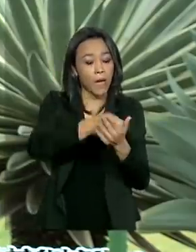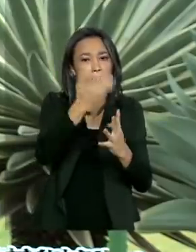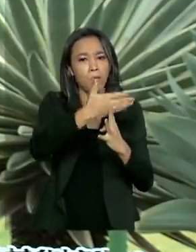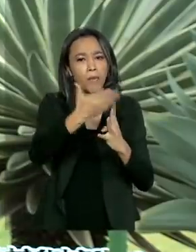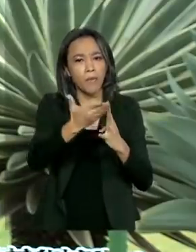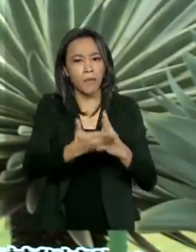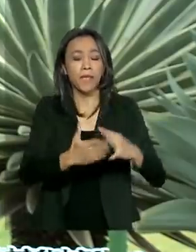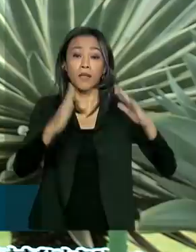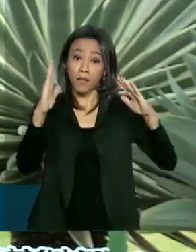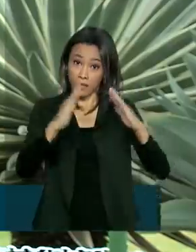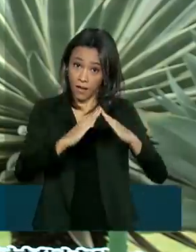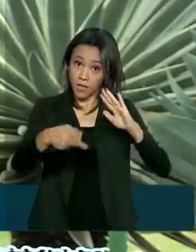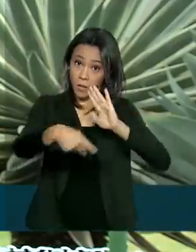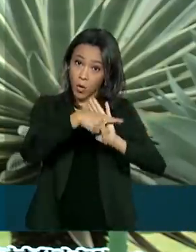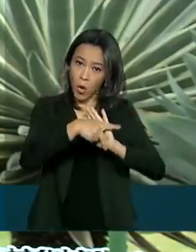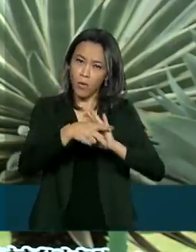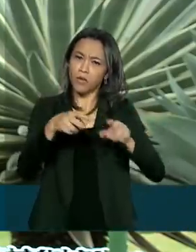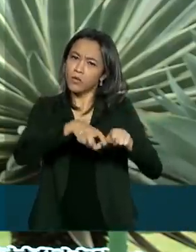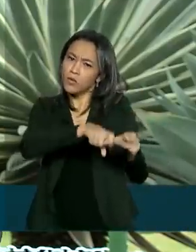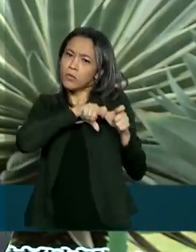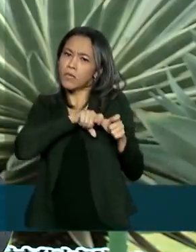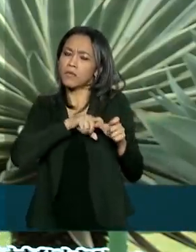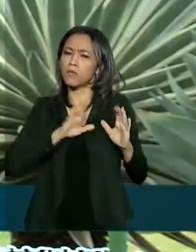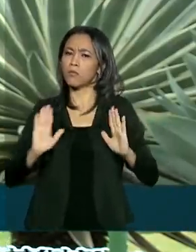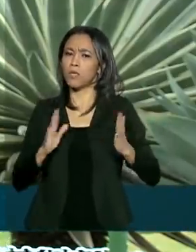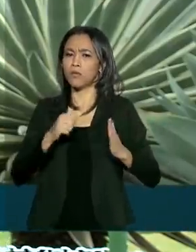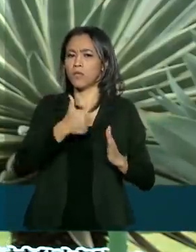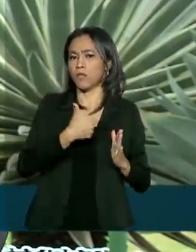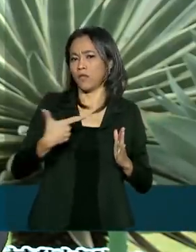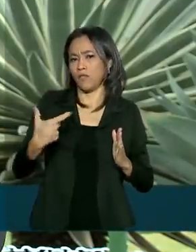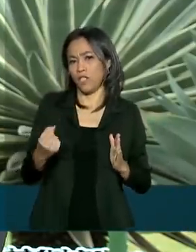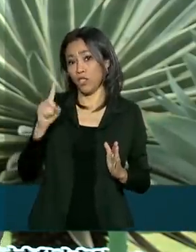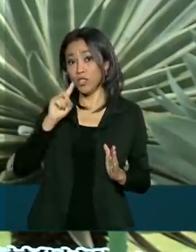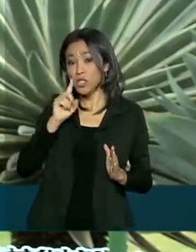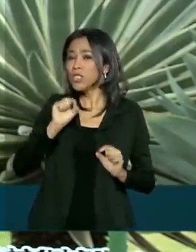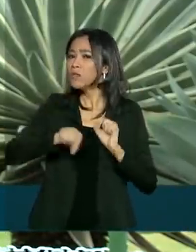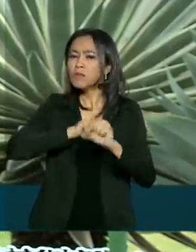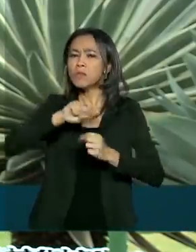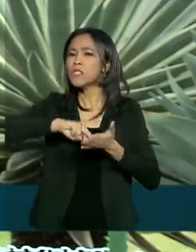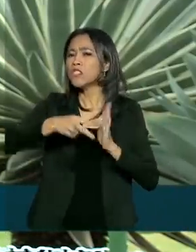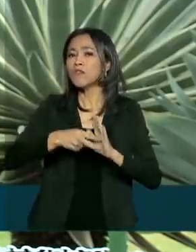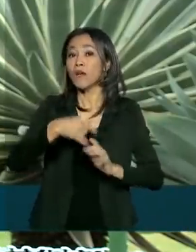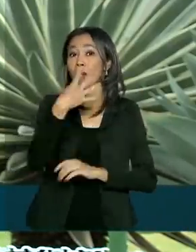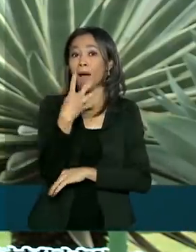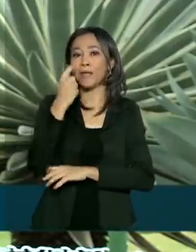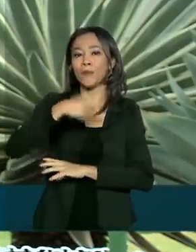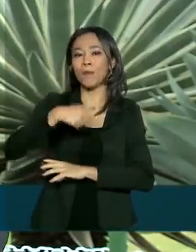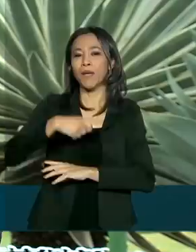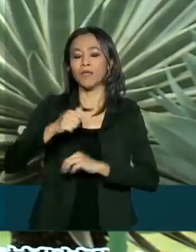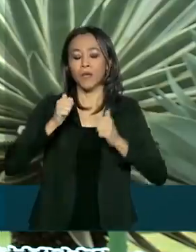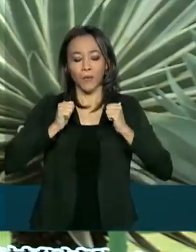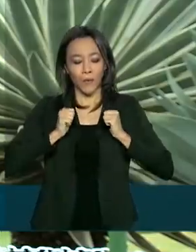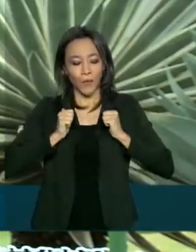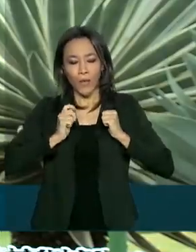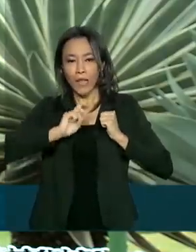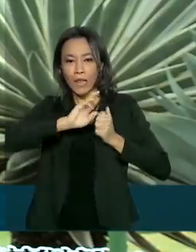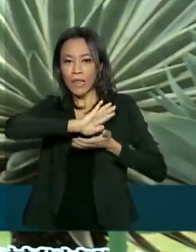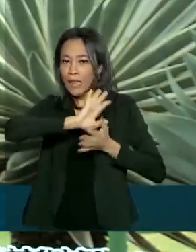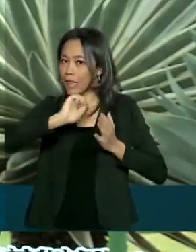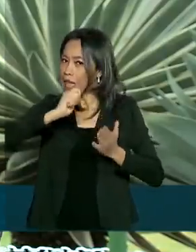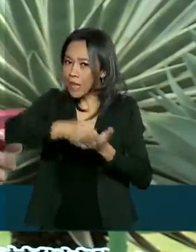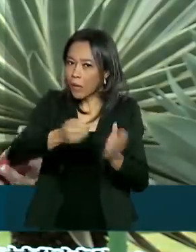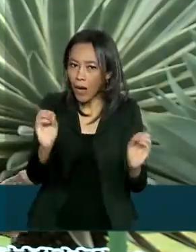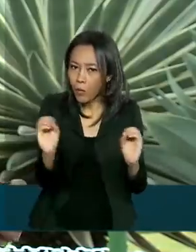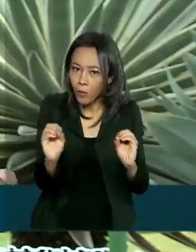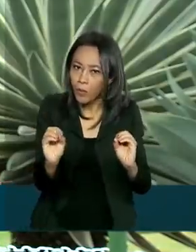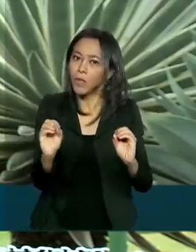suspensos agora por até 120 dias. Isso significa quatro meses de folga aí no orçamento familiar durante essa